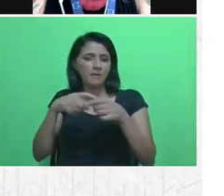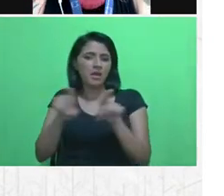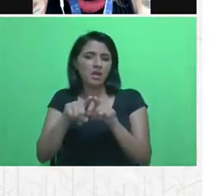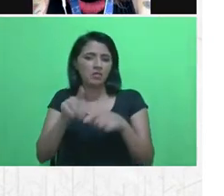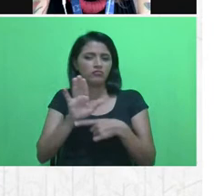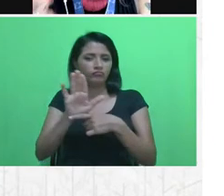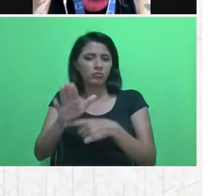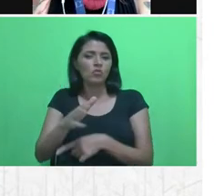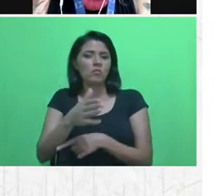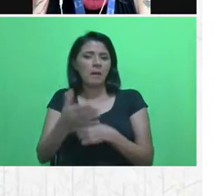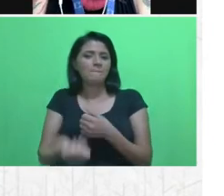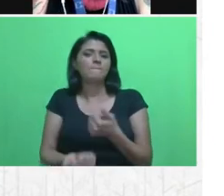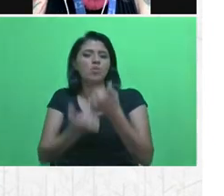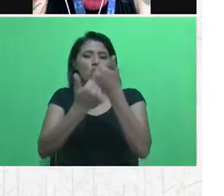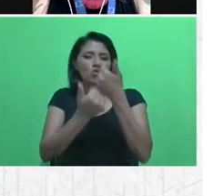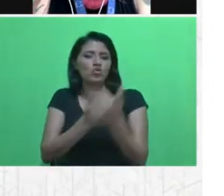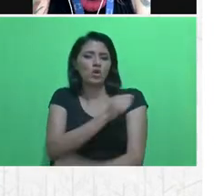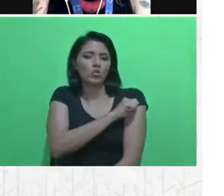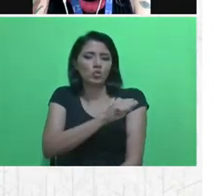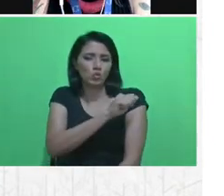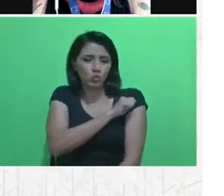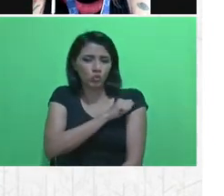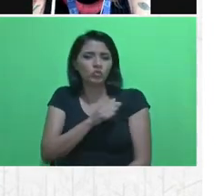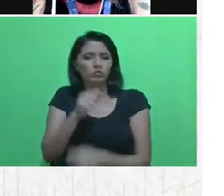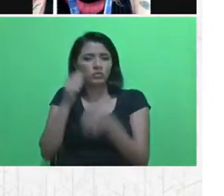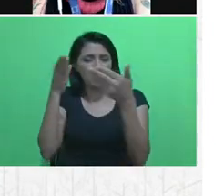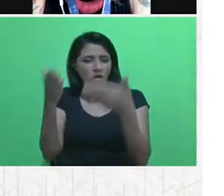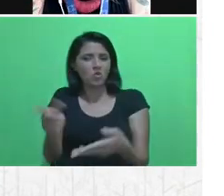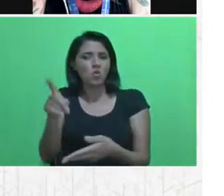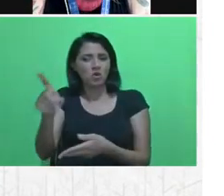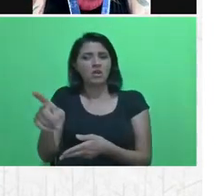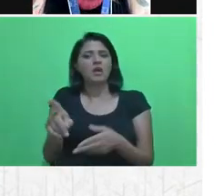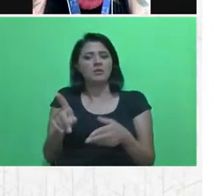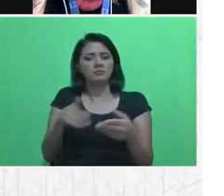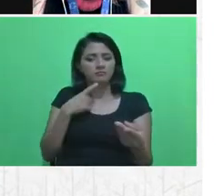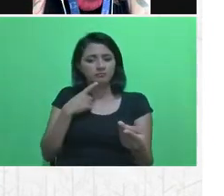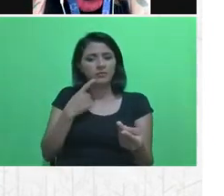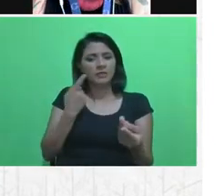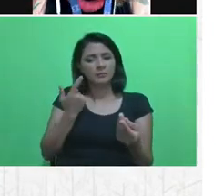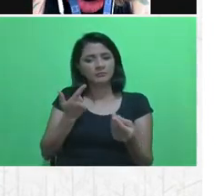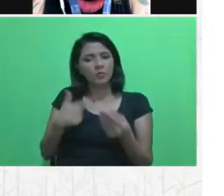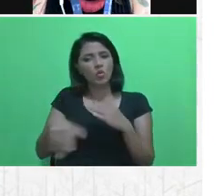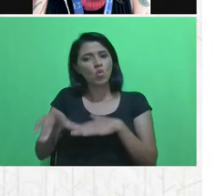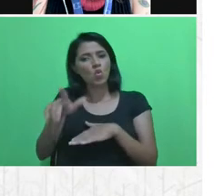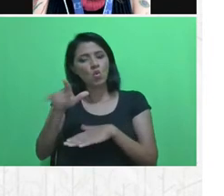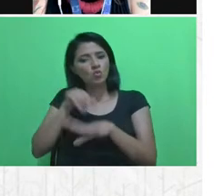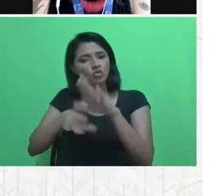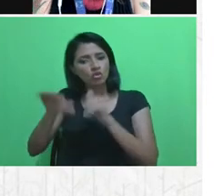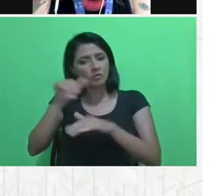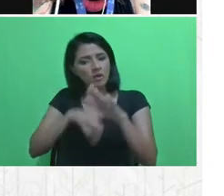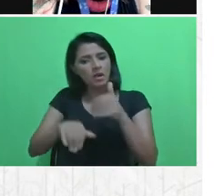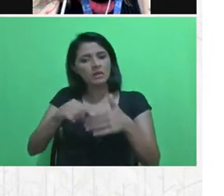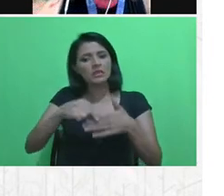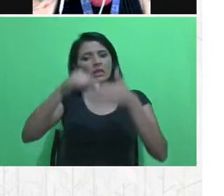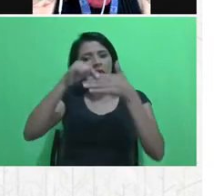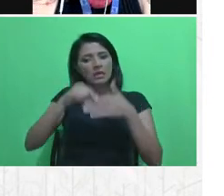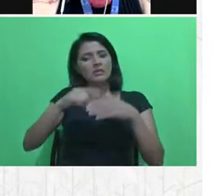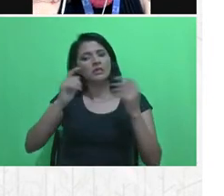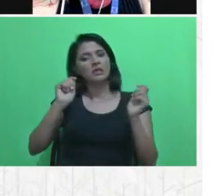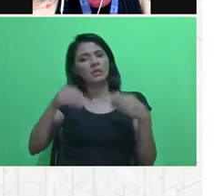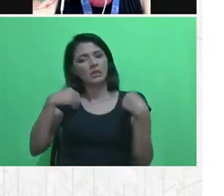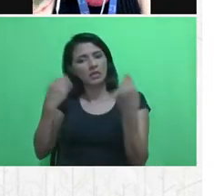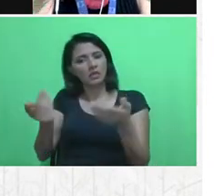território que atuam na mobilização de lideranças, capacitando essas lideranças para